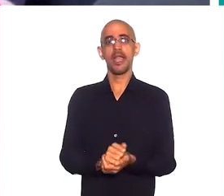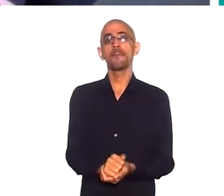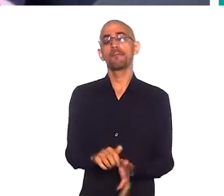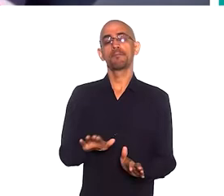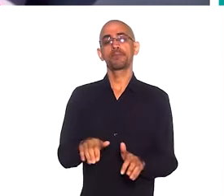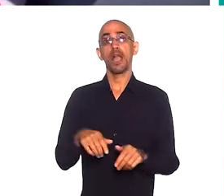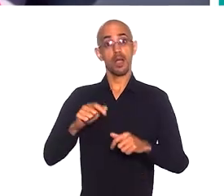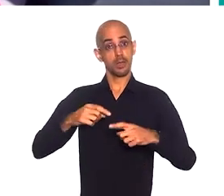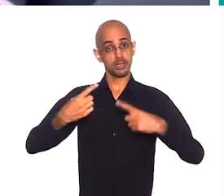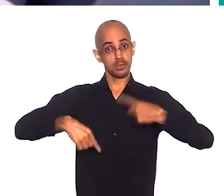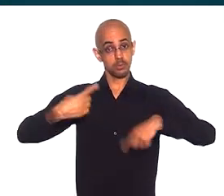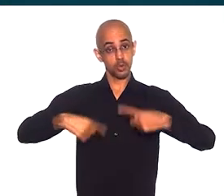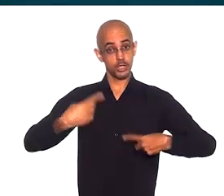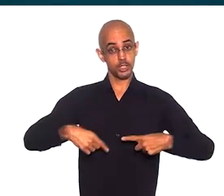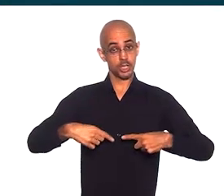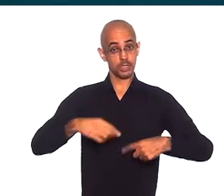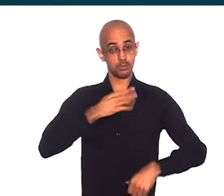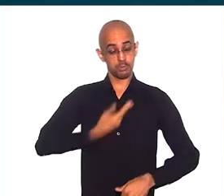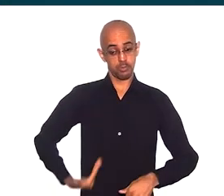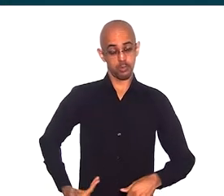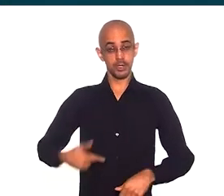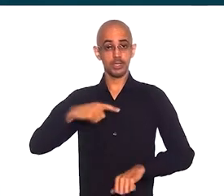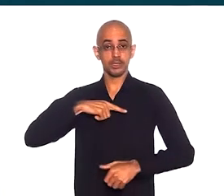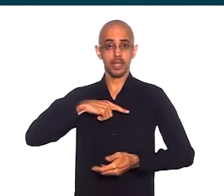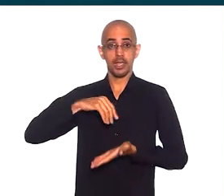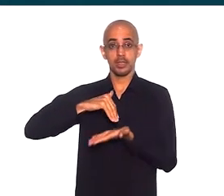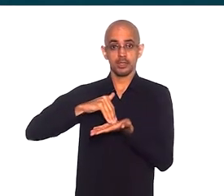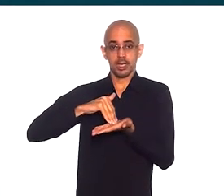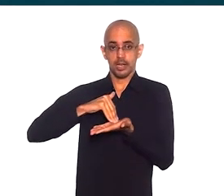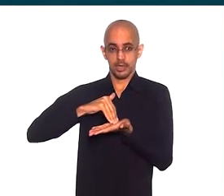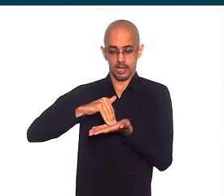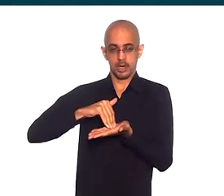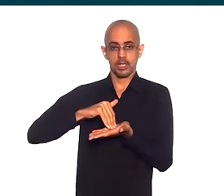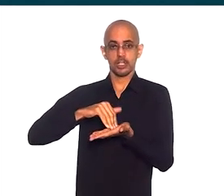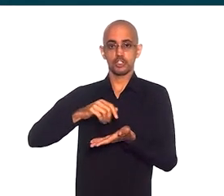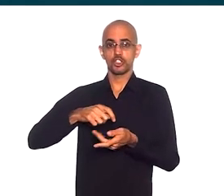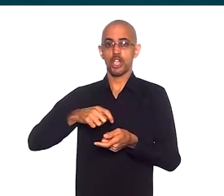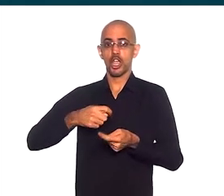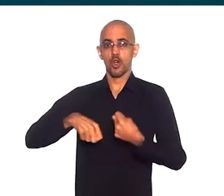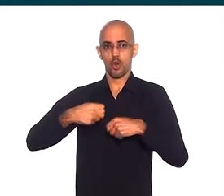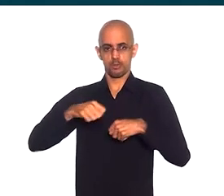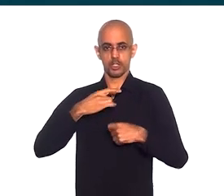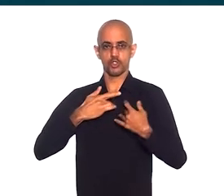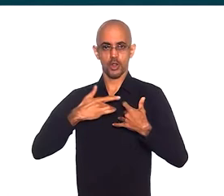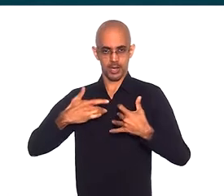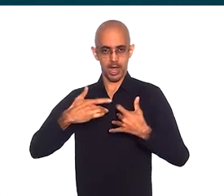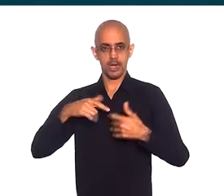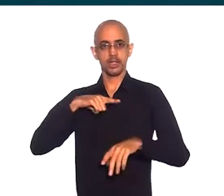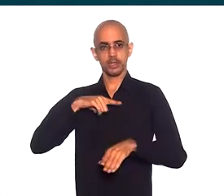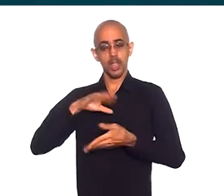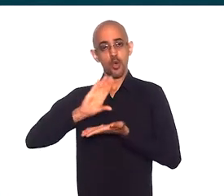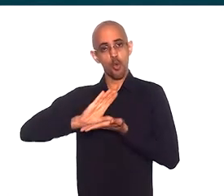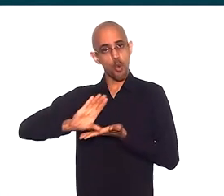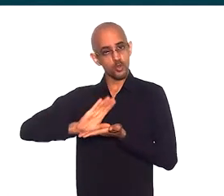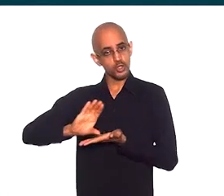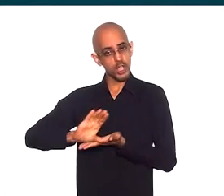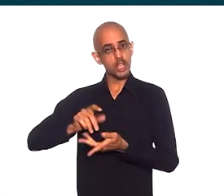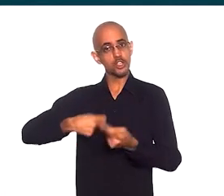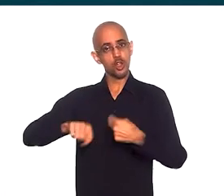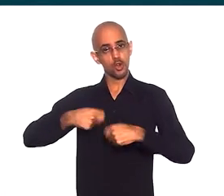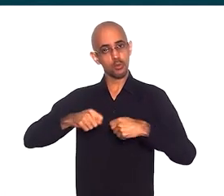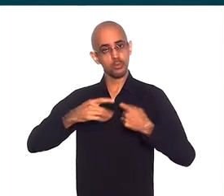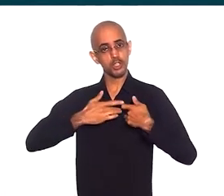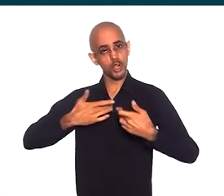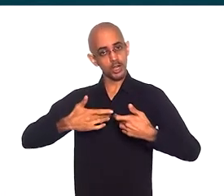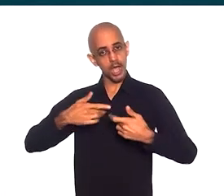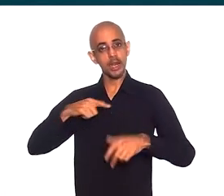públicas para o nosso movimento. Lá tem secretaria de economia solidária. Lá tem o conselho de economia solidária. Tem